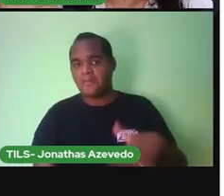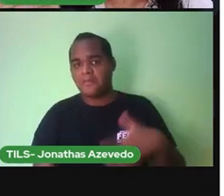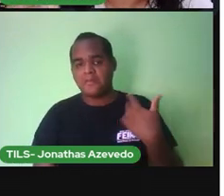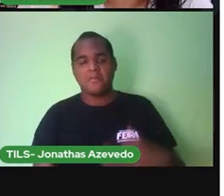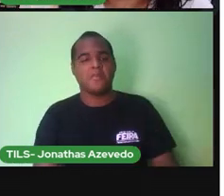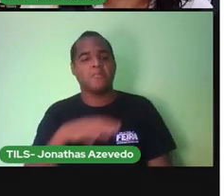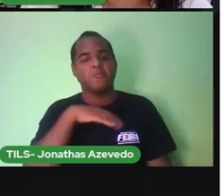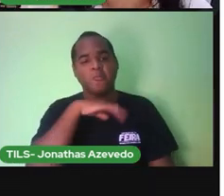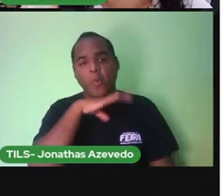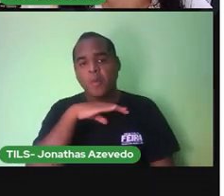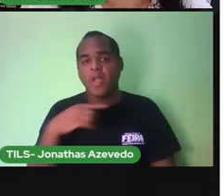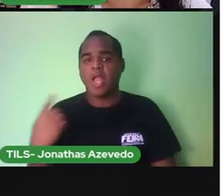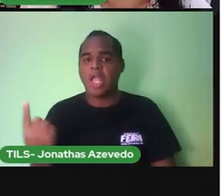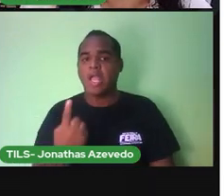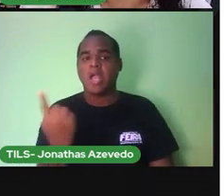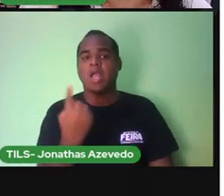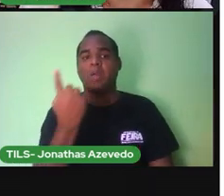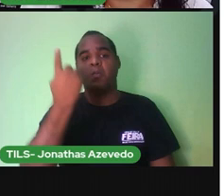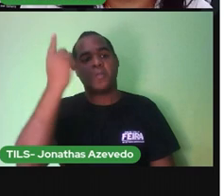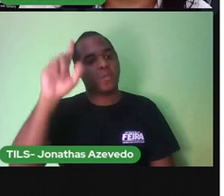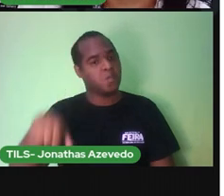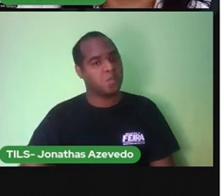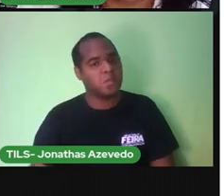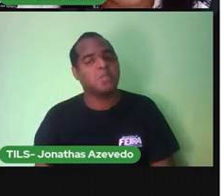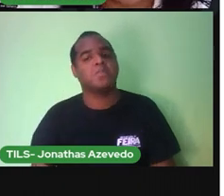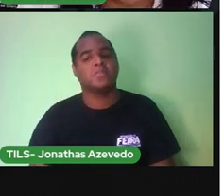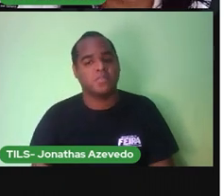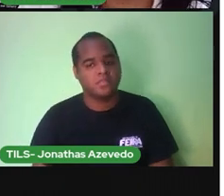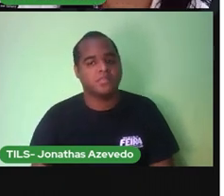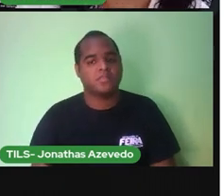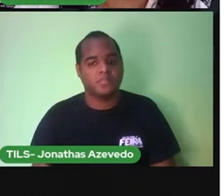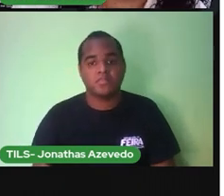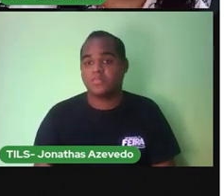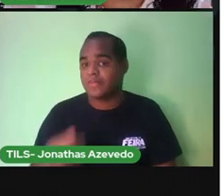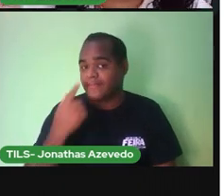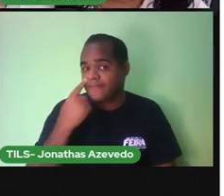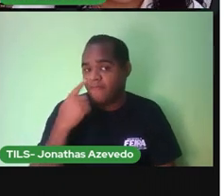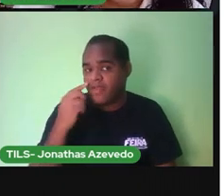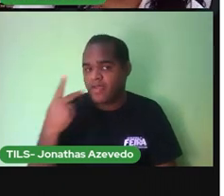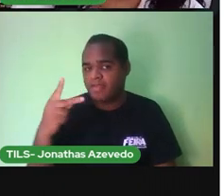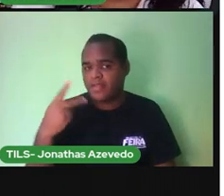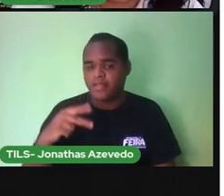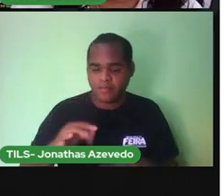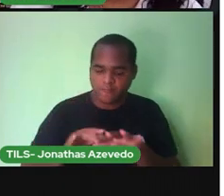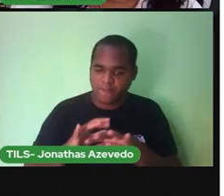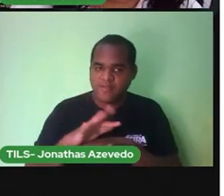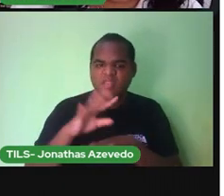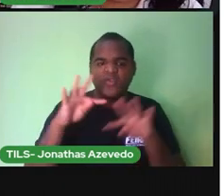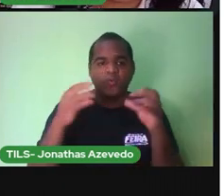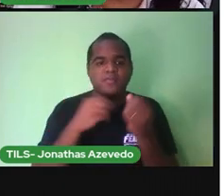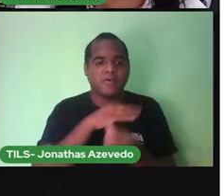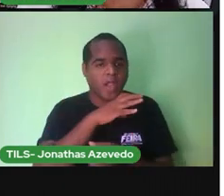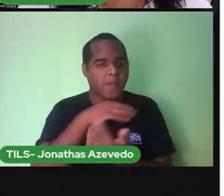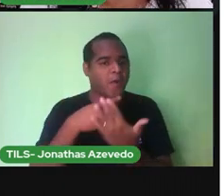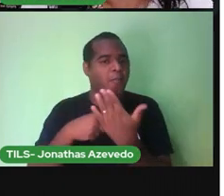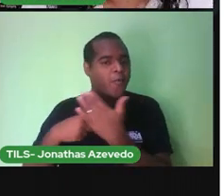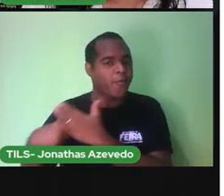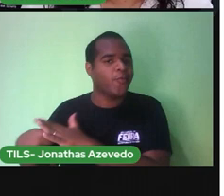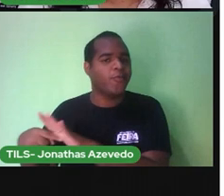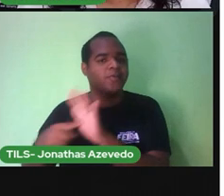Muito alto Por isso Que o Médio Palmo Teve que chamar A bicharada Da floresta Toda Para ajudar